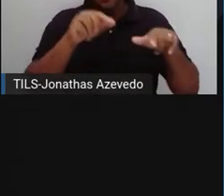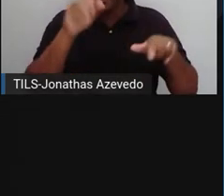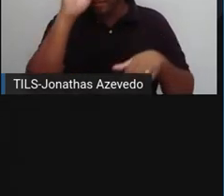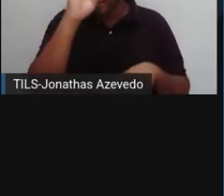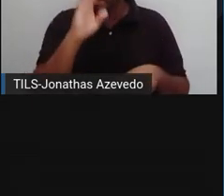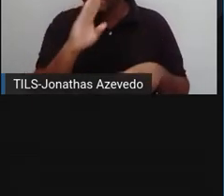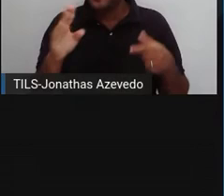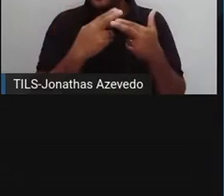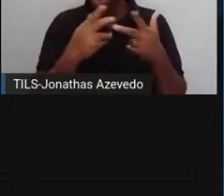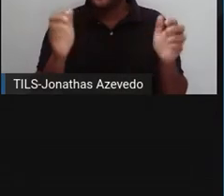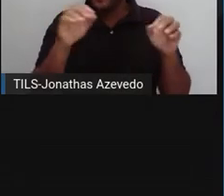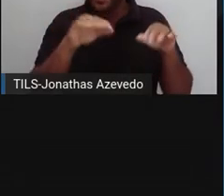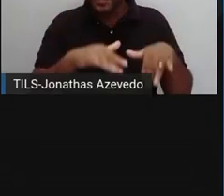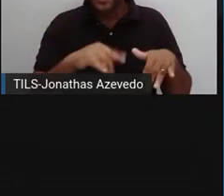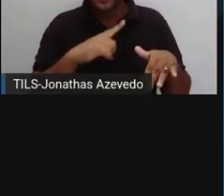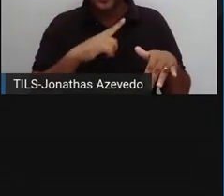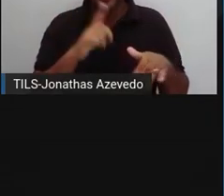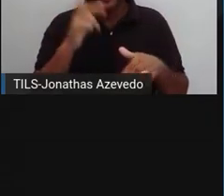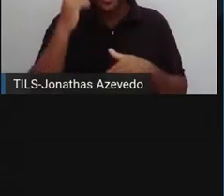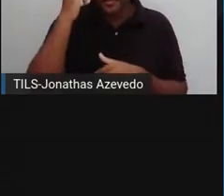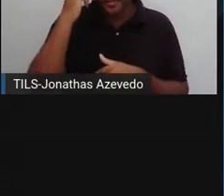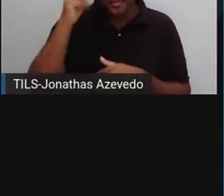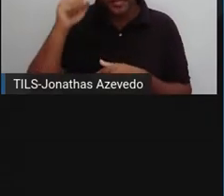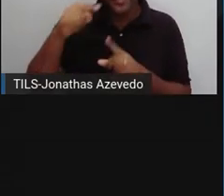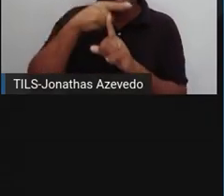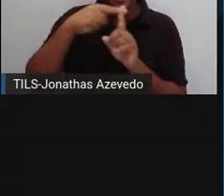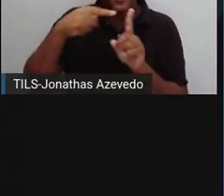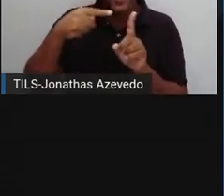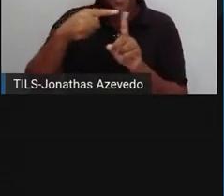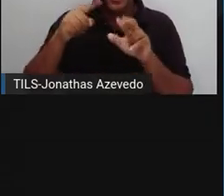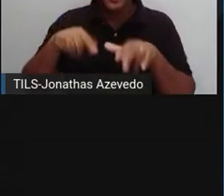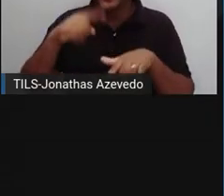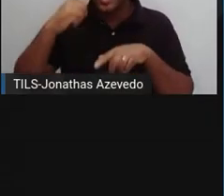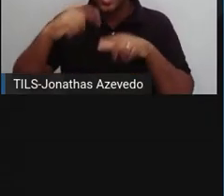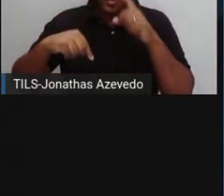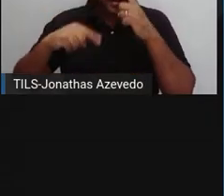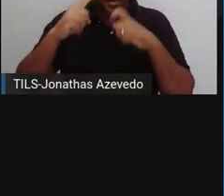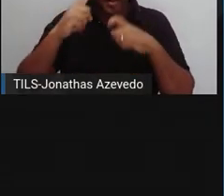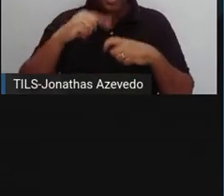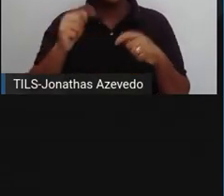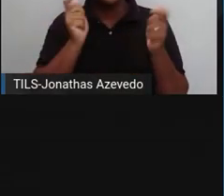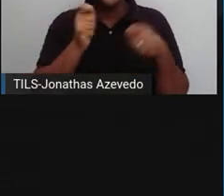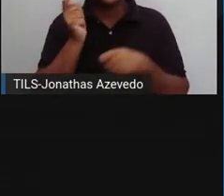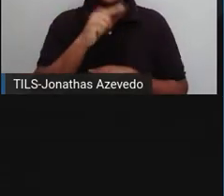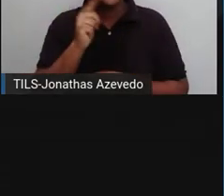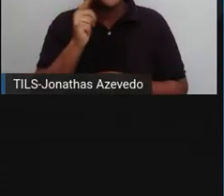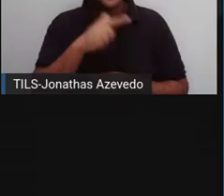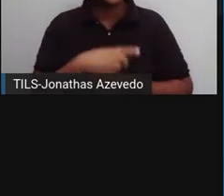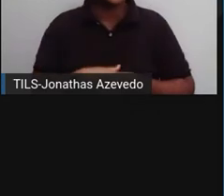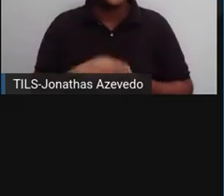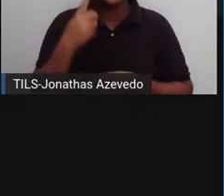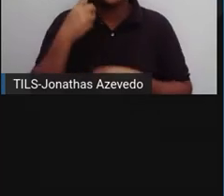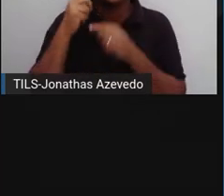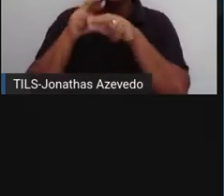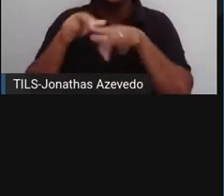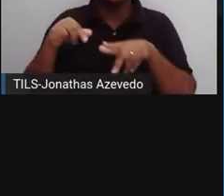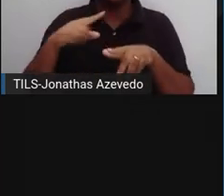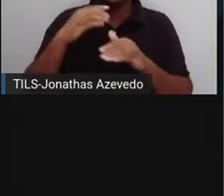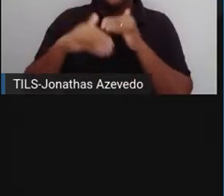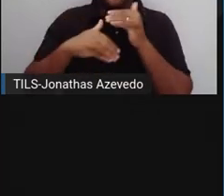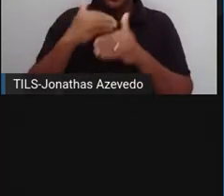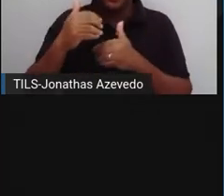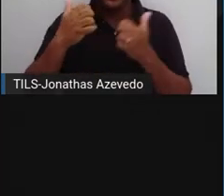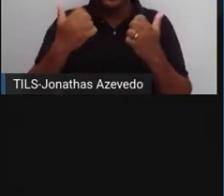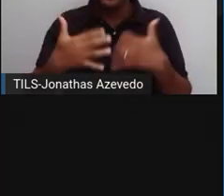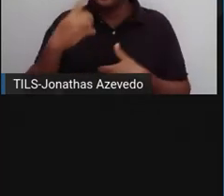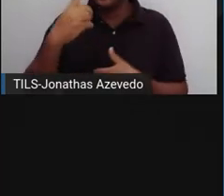realizassem compostagem doméstica, mais da metade do lixo total do país seria reciclada. A Associação Caatinga construiu 19 composteiras